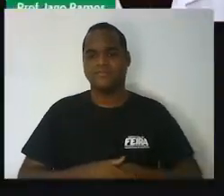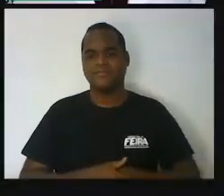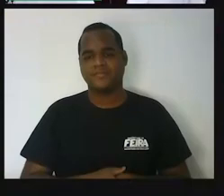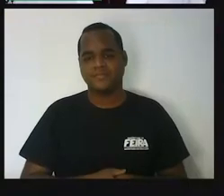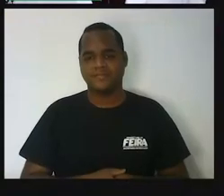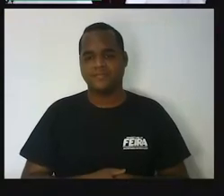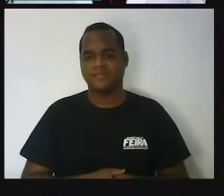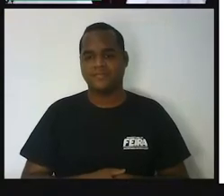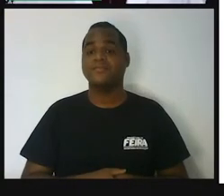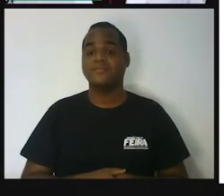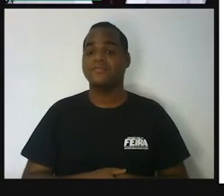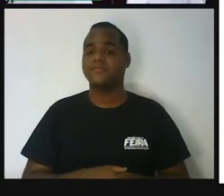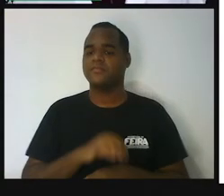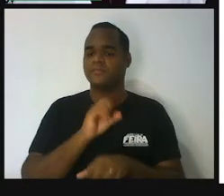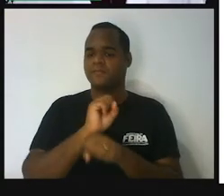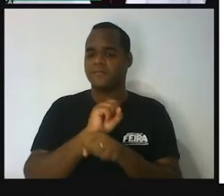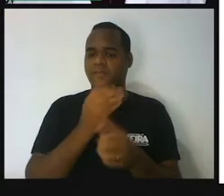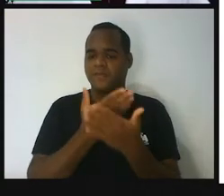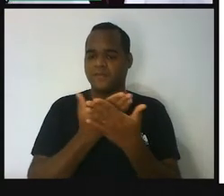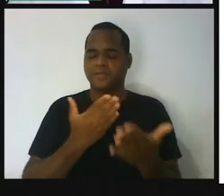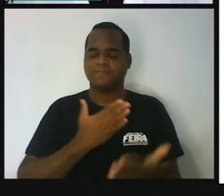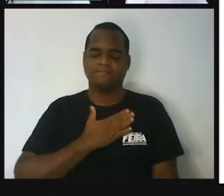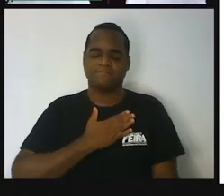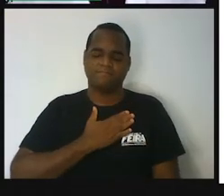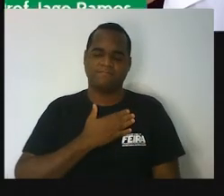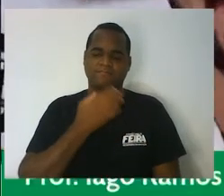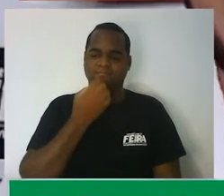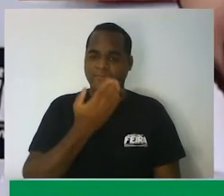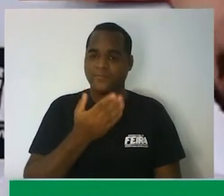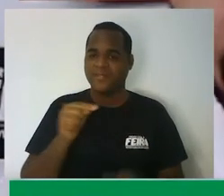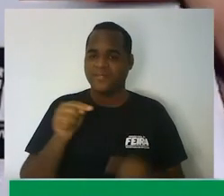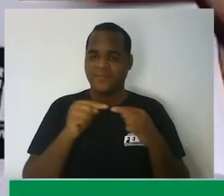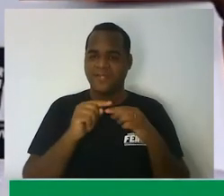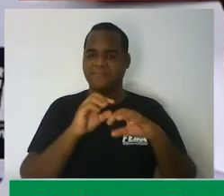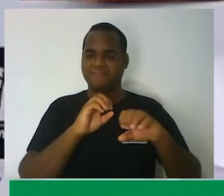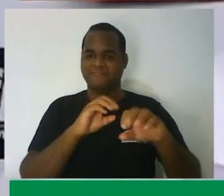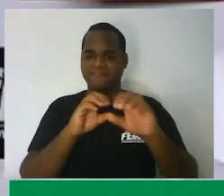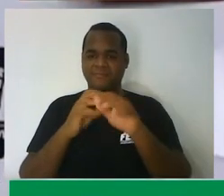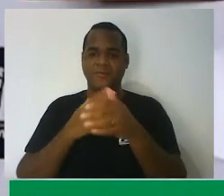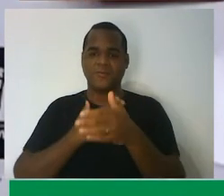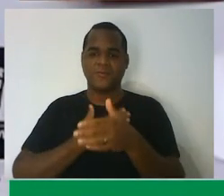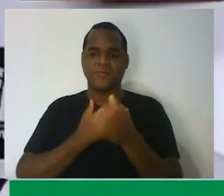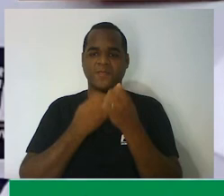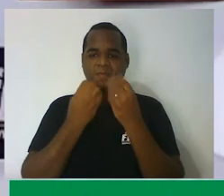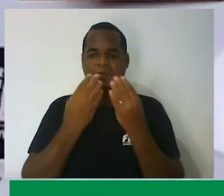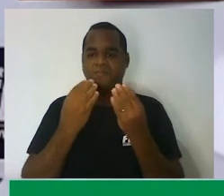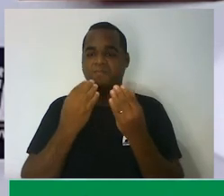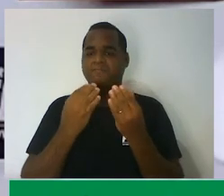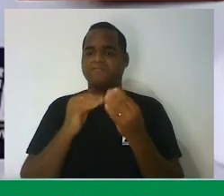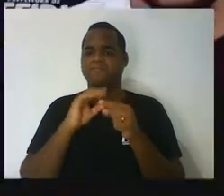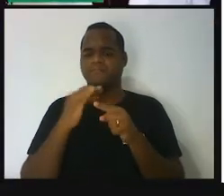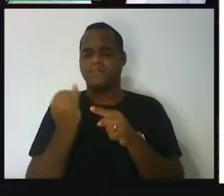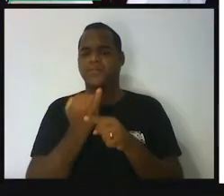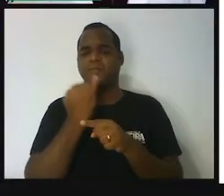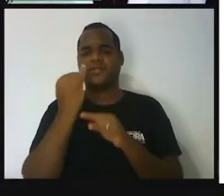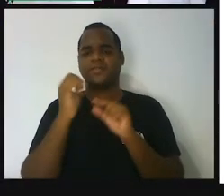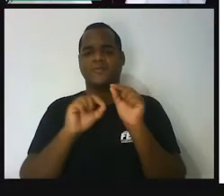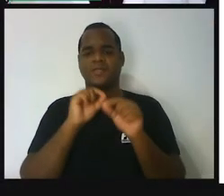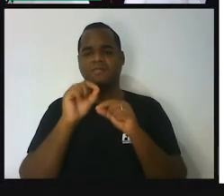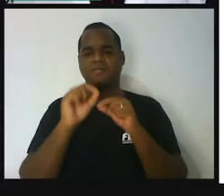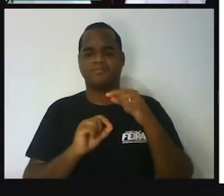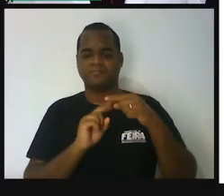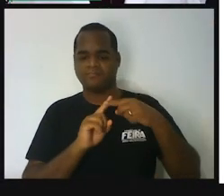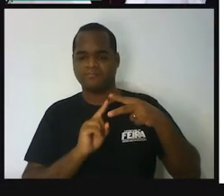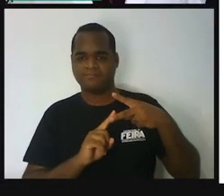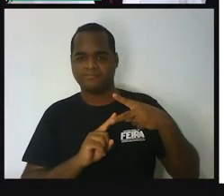Eu espero que você tenha gostado dessa aula, tá bom? O que é que foi importante para essa